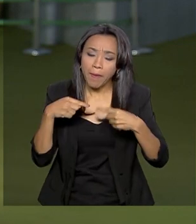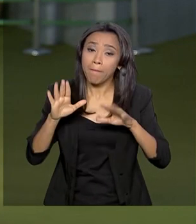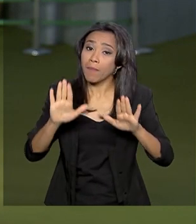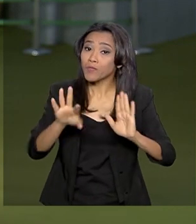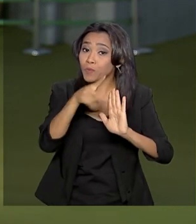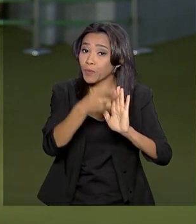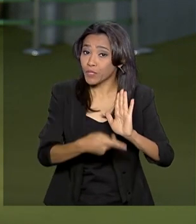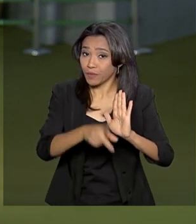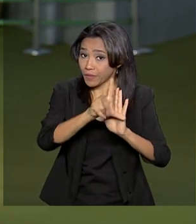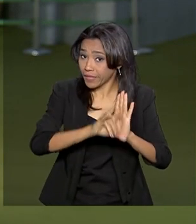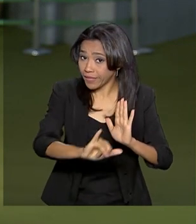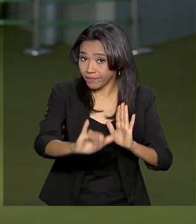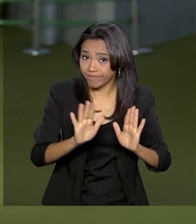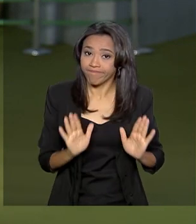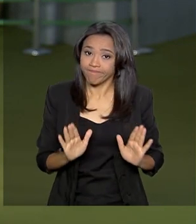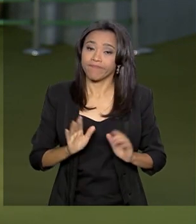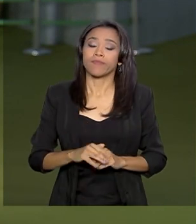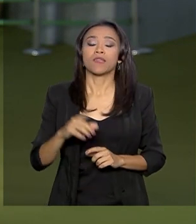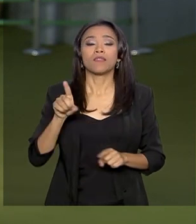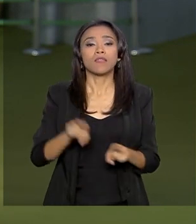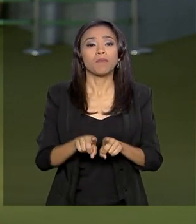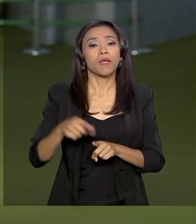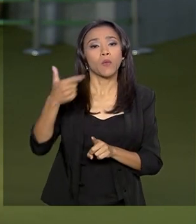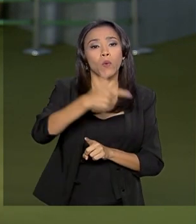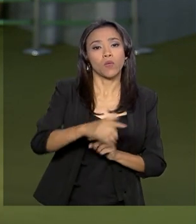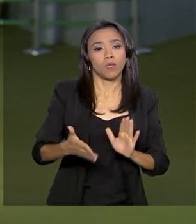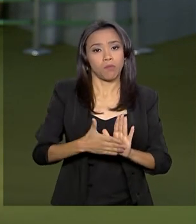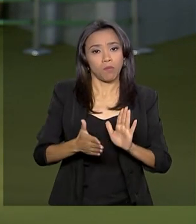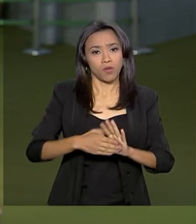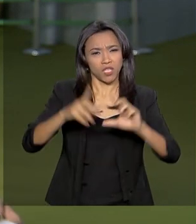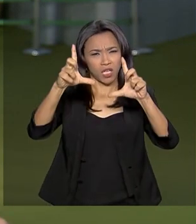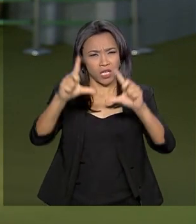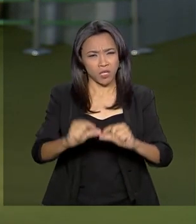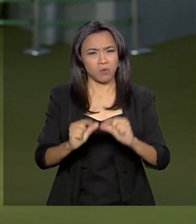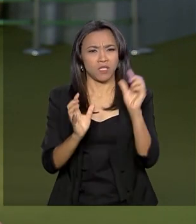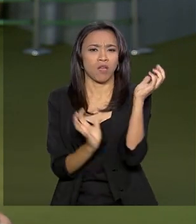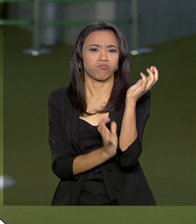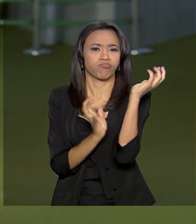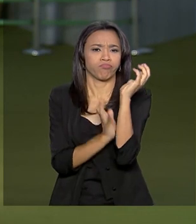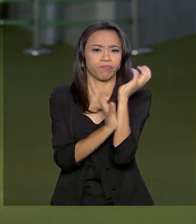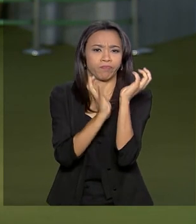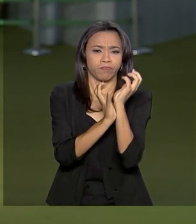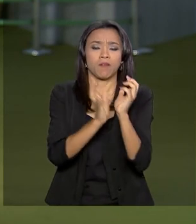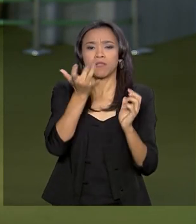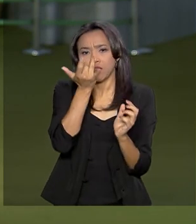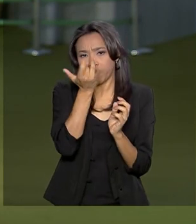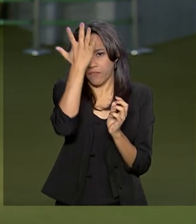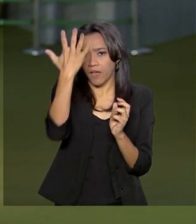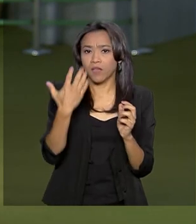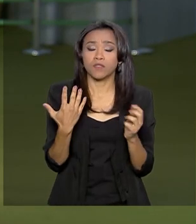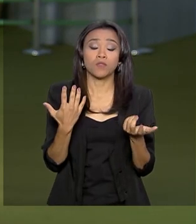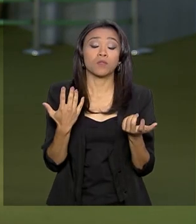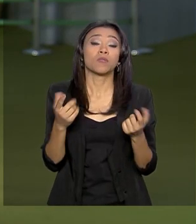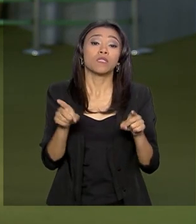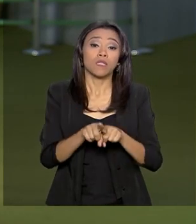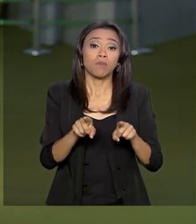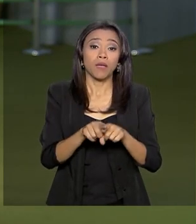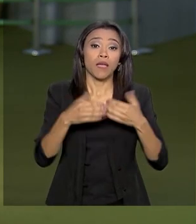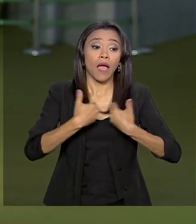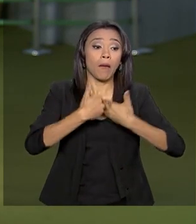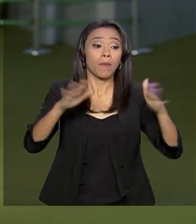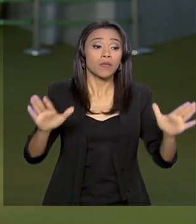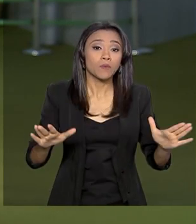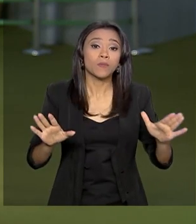a gente tem uma proposta que pretende desburocratizar os negócios no Brasil, facilitando a abertura e o fechamento de empresas e também alterando